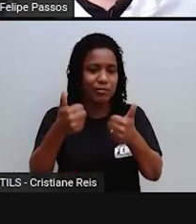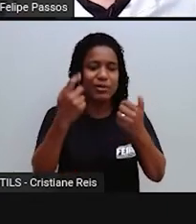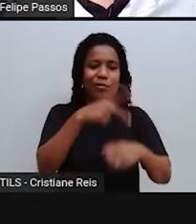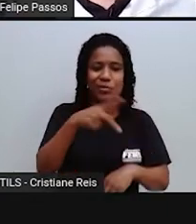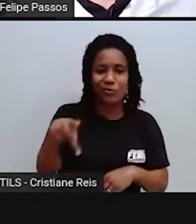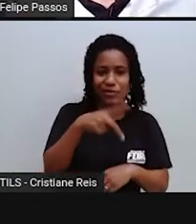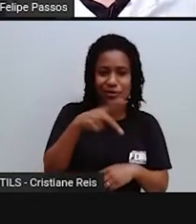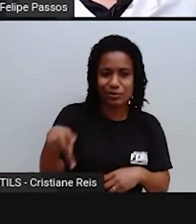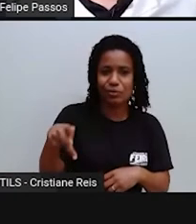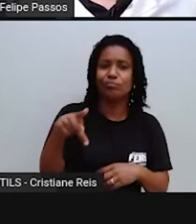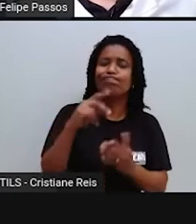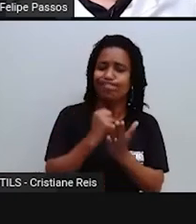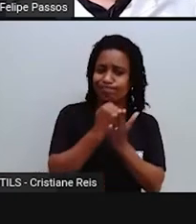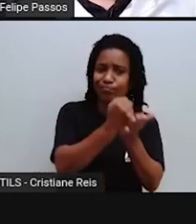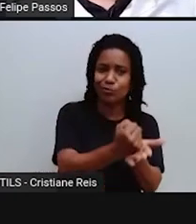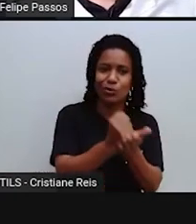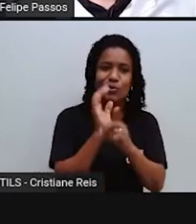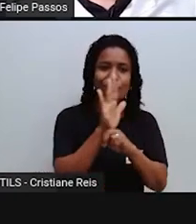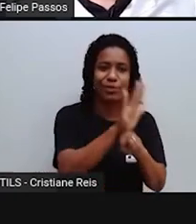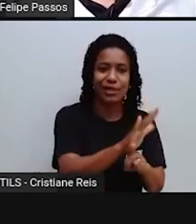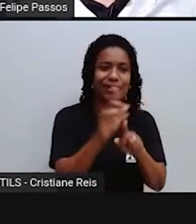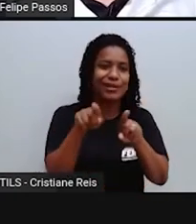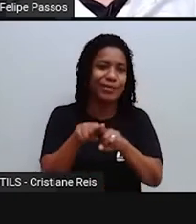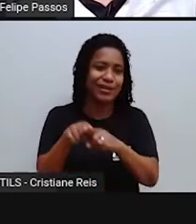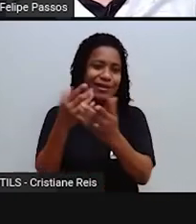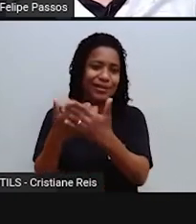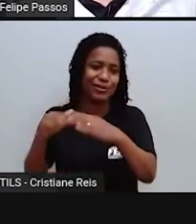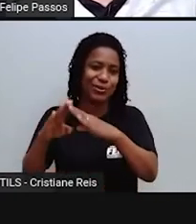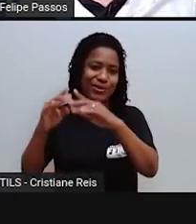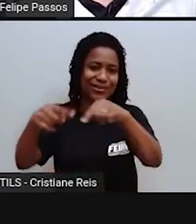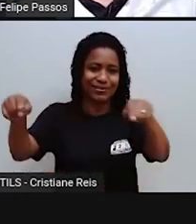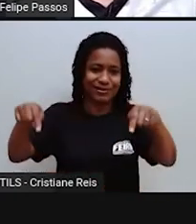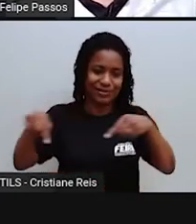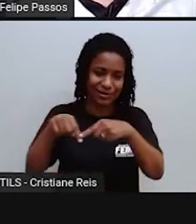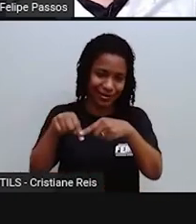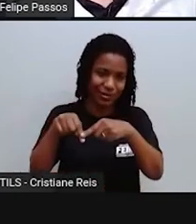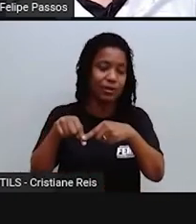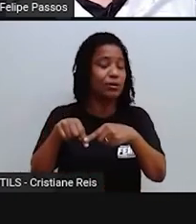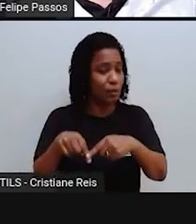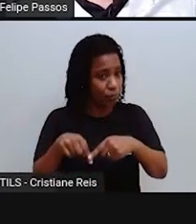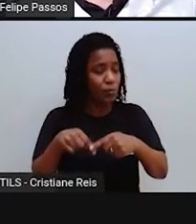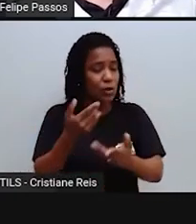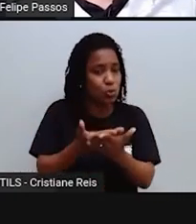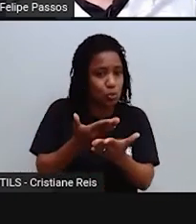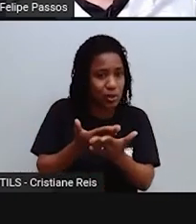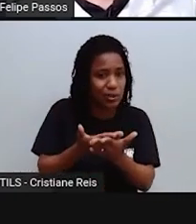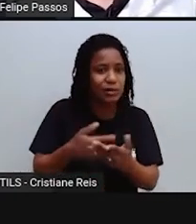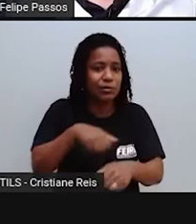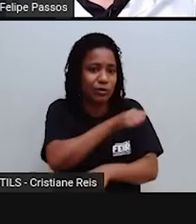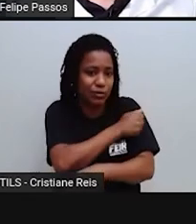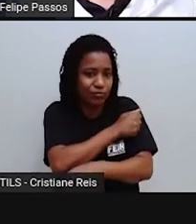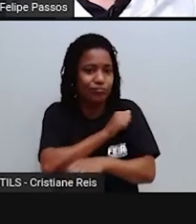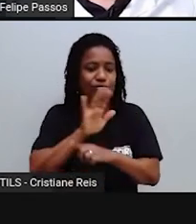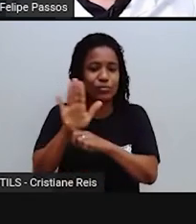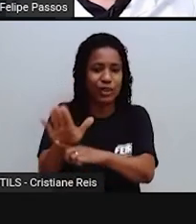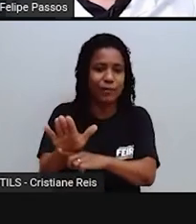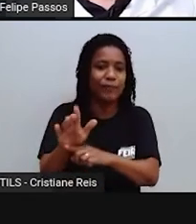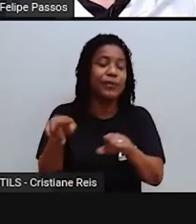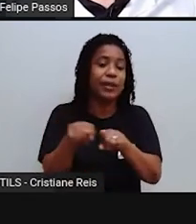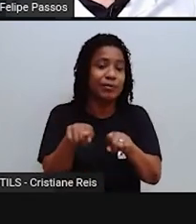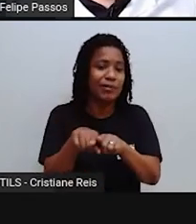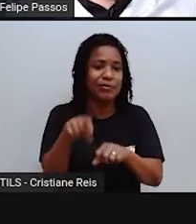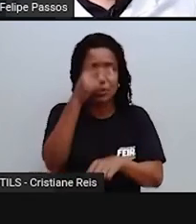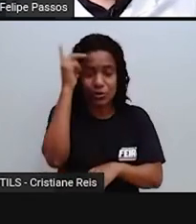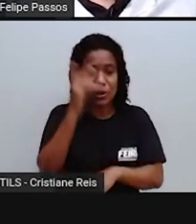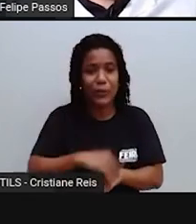e os alunos ali naquele ambiente. Então, erradicar o analfabetismo também é um ponto importante.